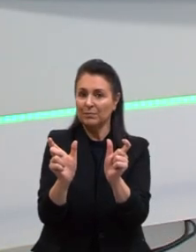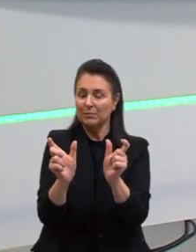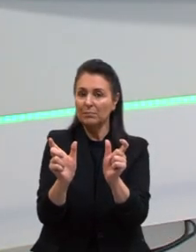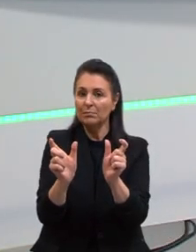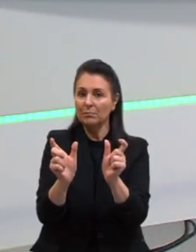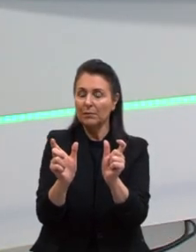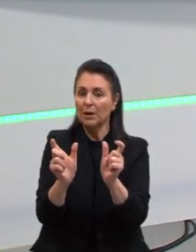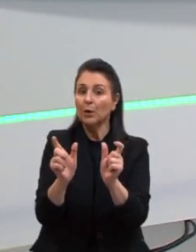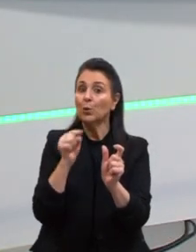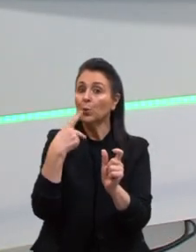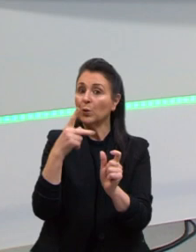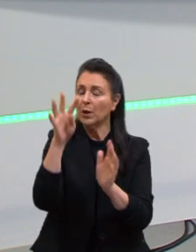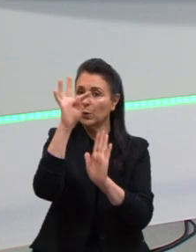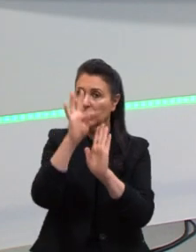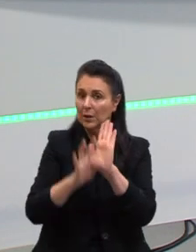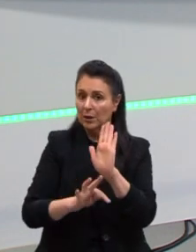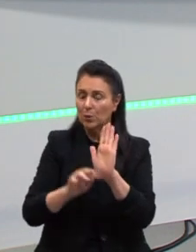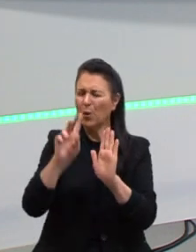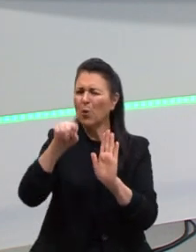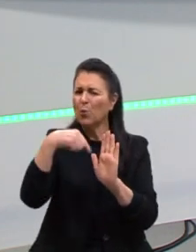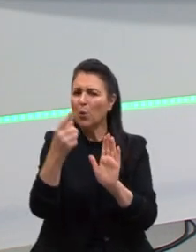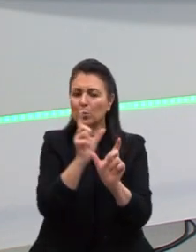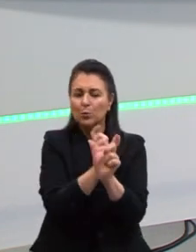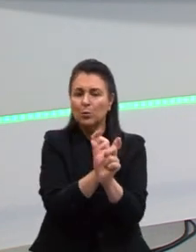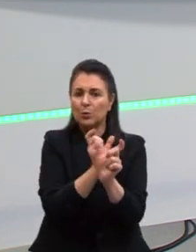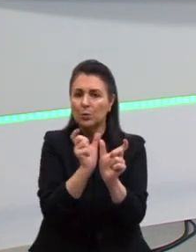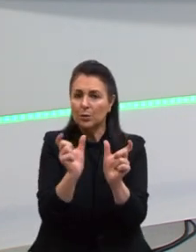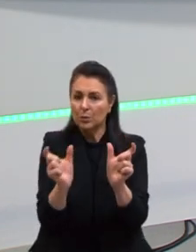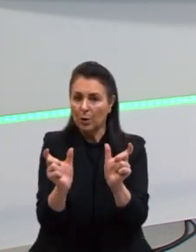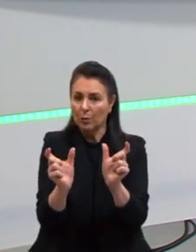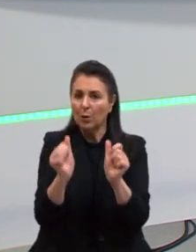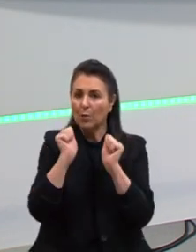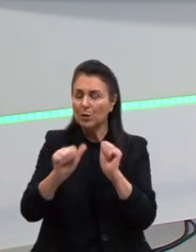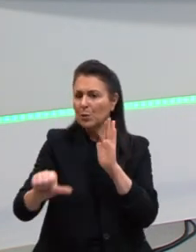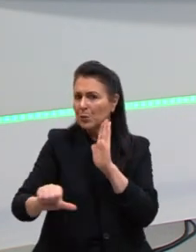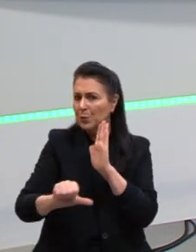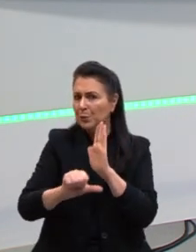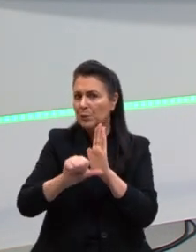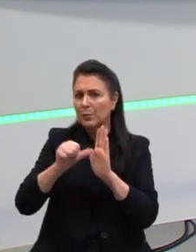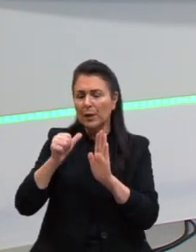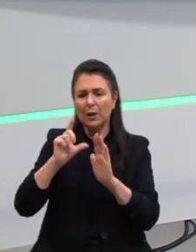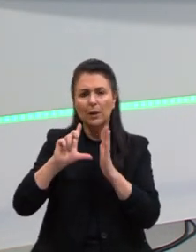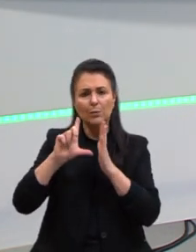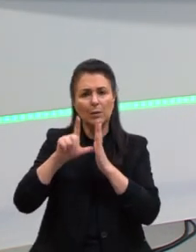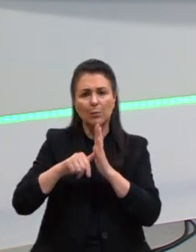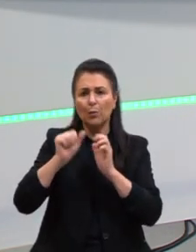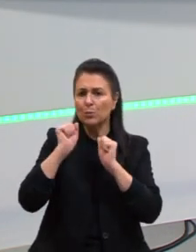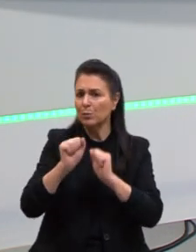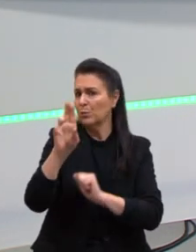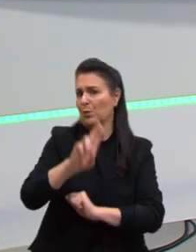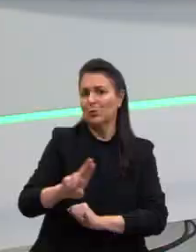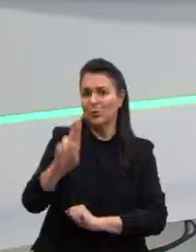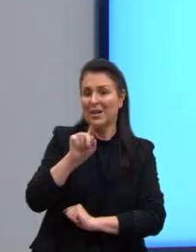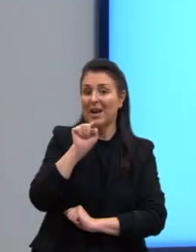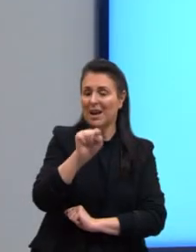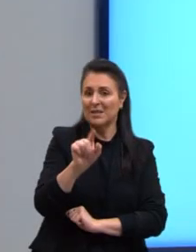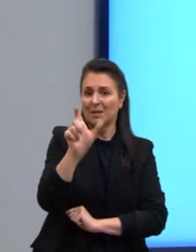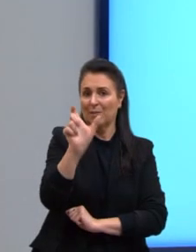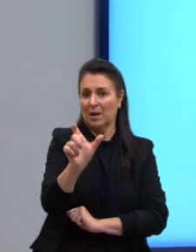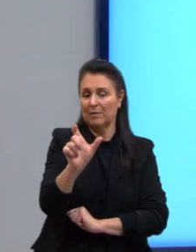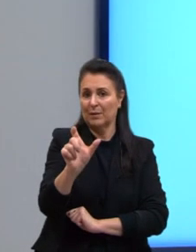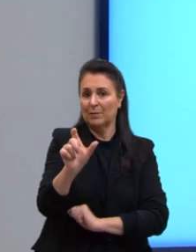ou outros sinônimos podem ser os primeiros ali para depois usar essas palavras. Para obra